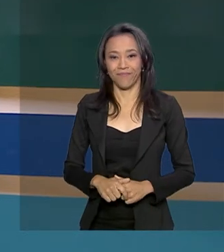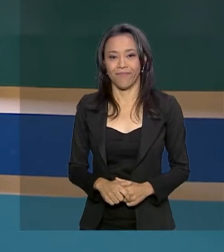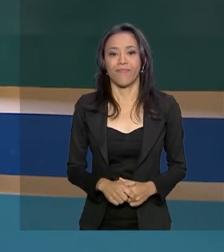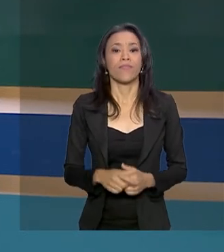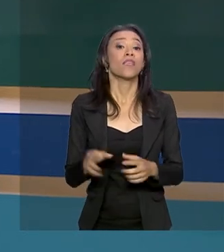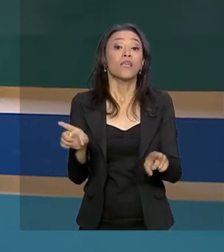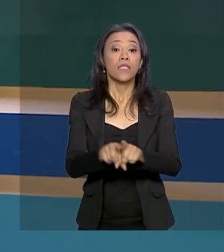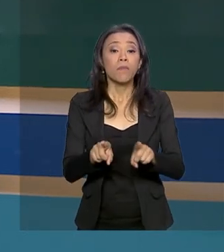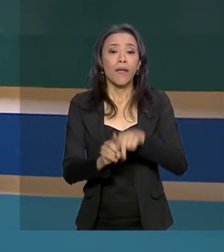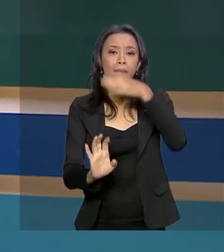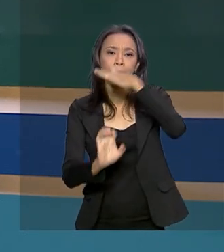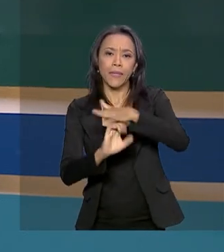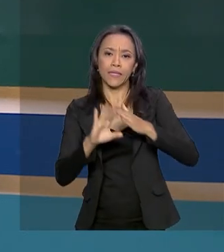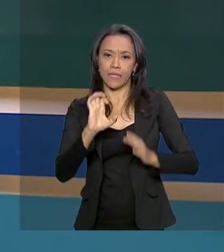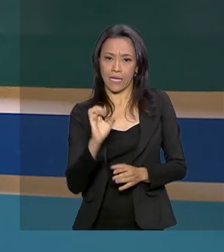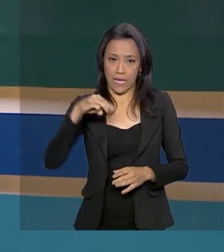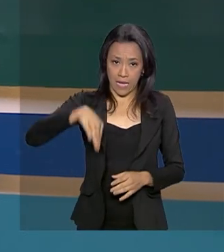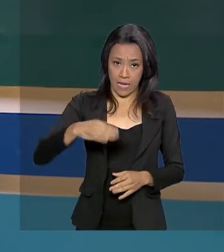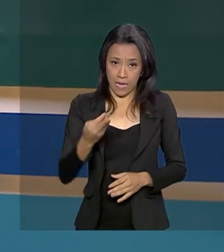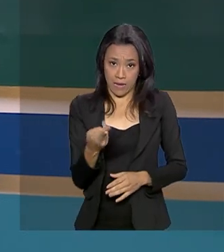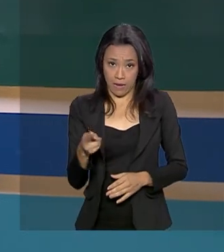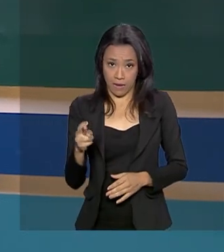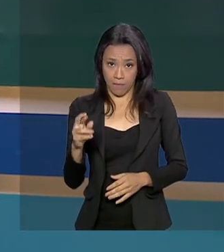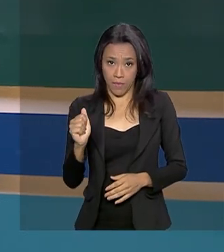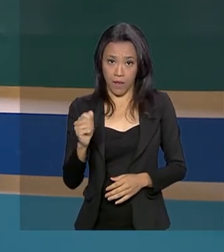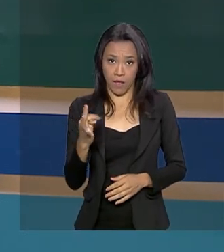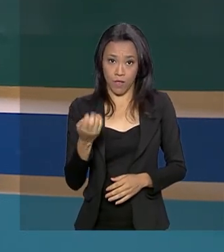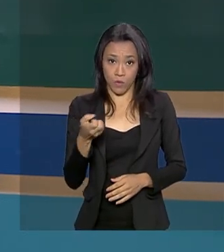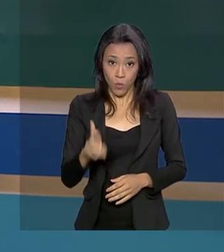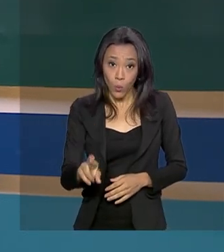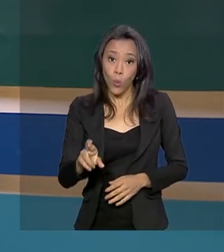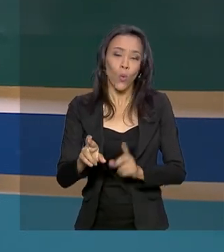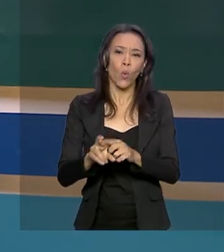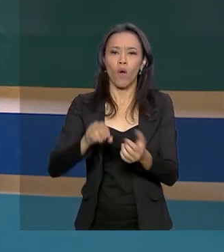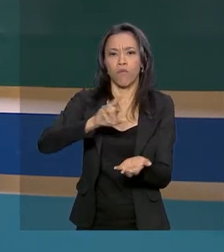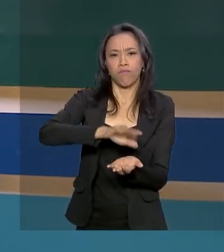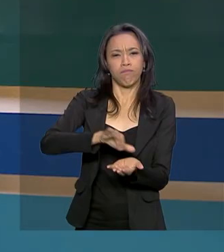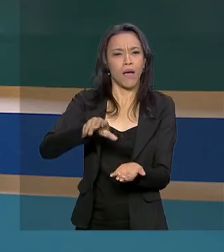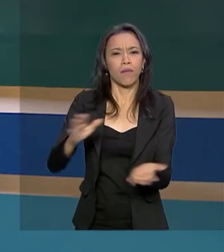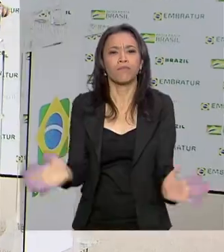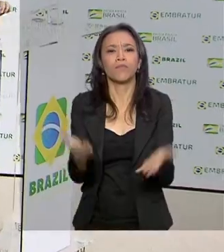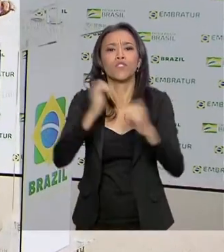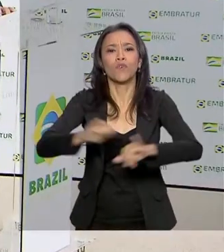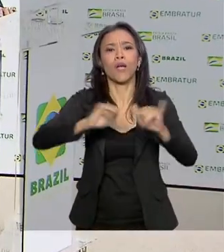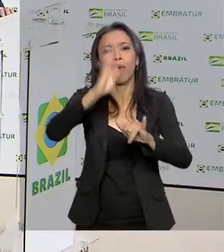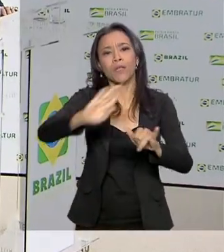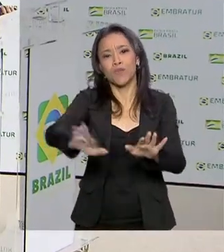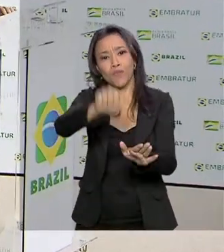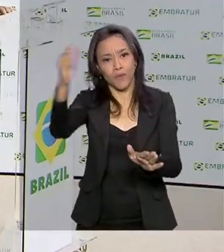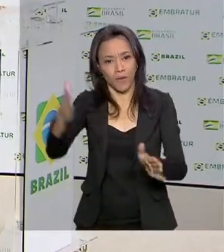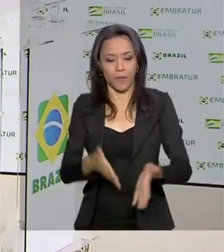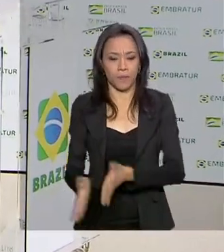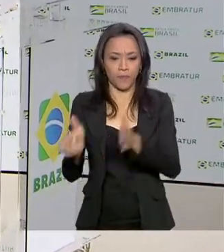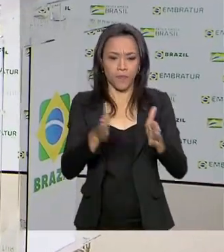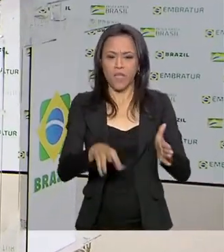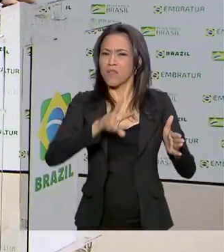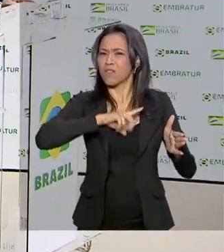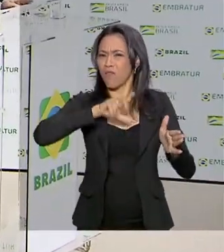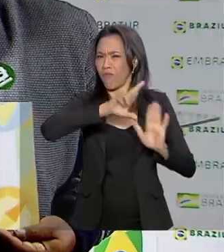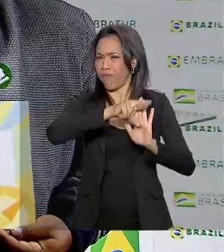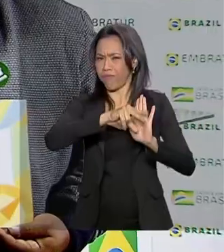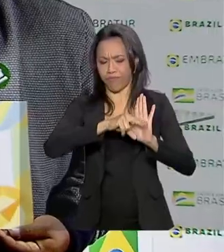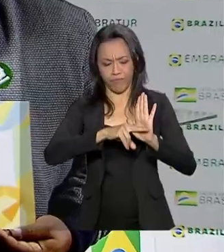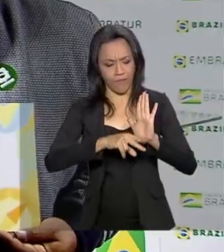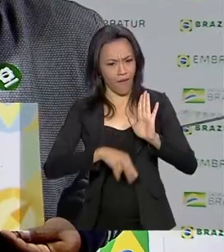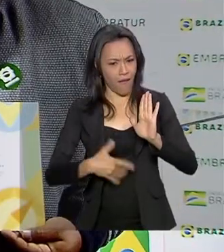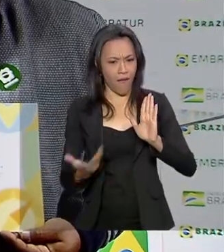E a Embratur lançou um pacote de ações para promover o Brasil no exterior. São várias ações promocionais